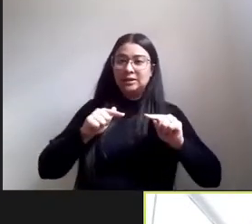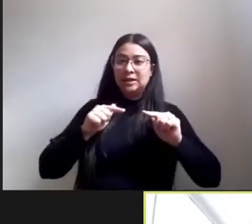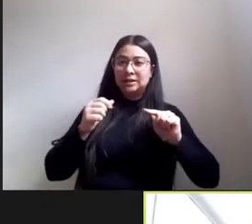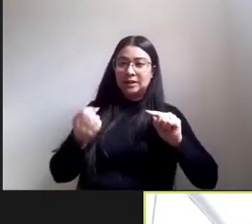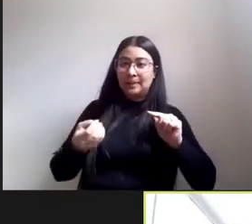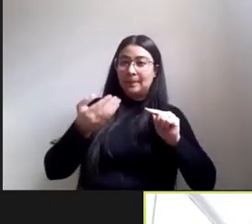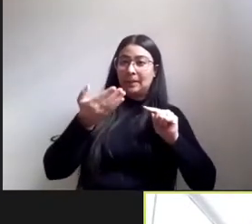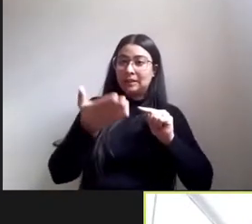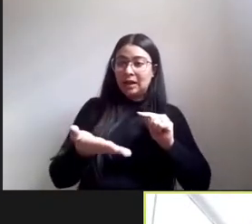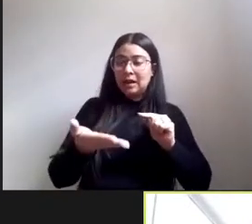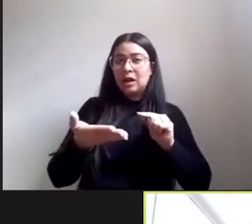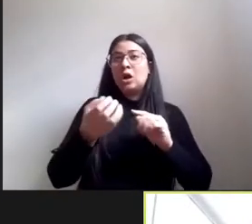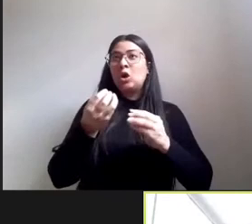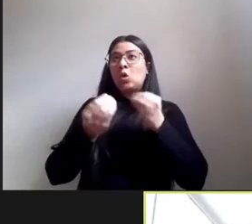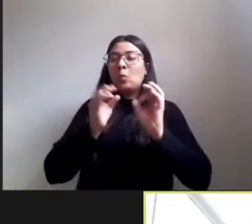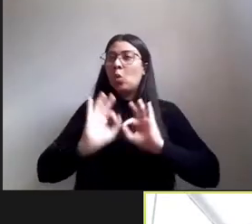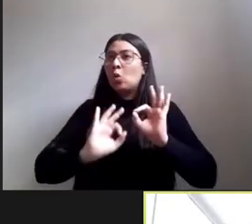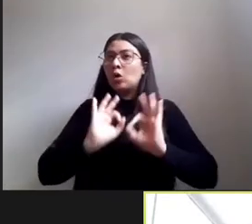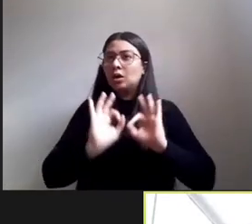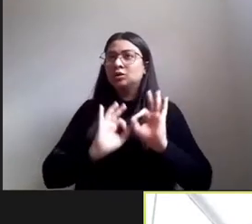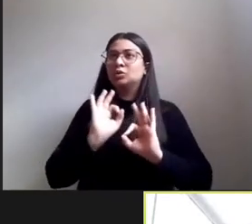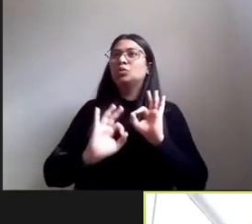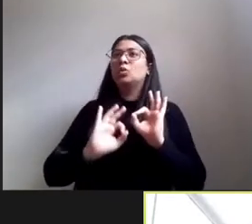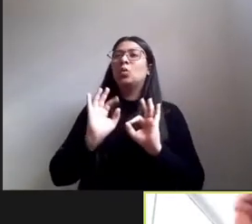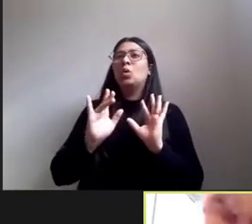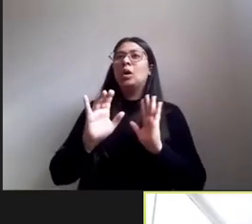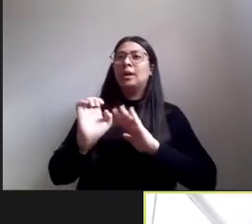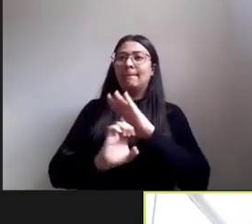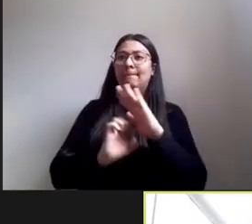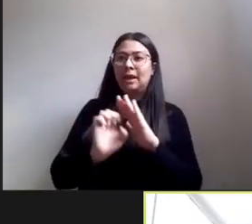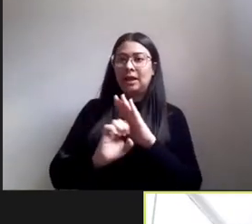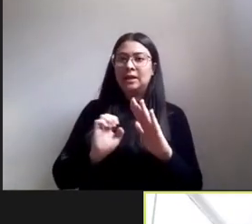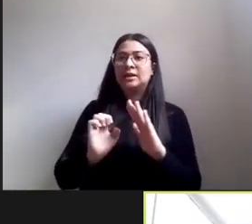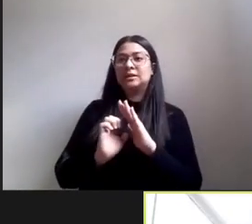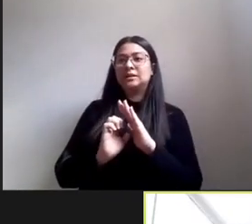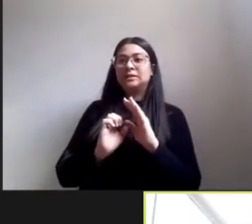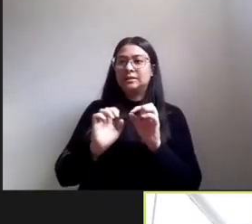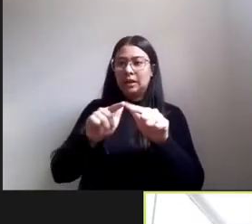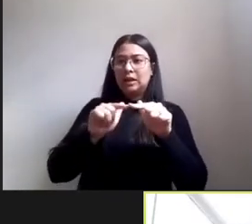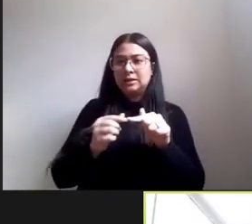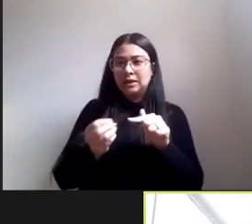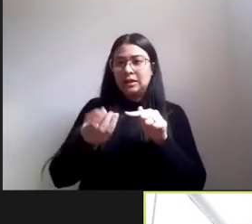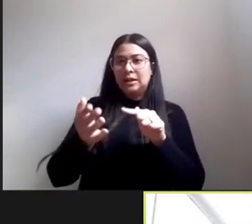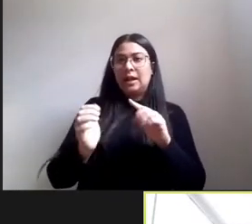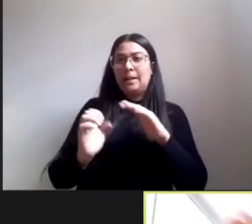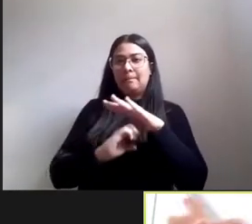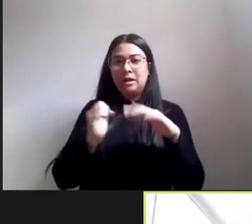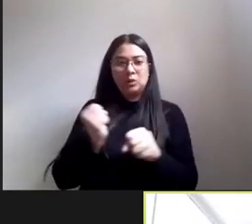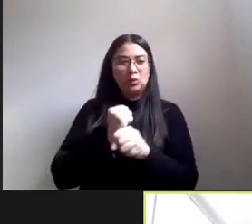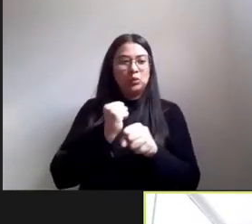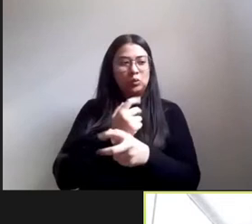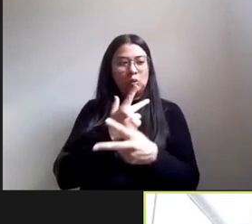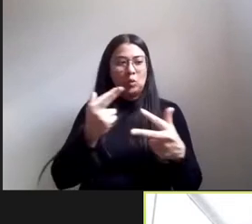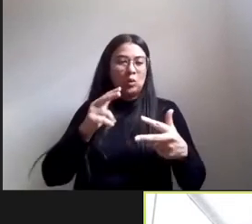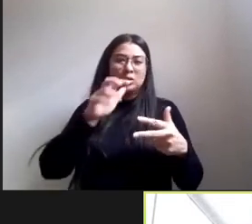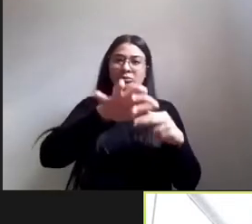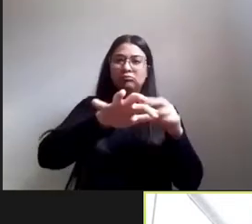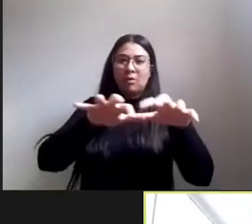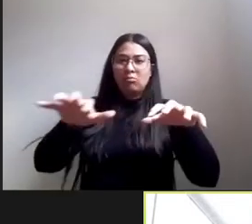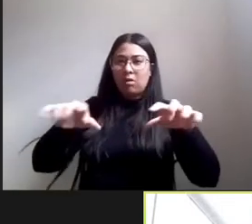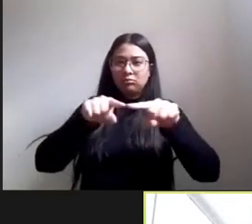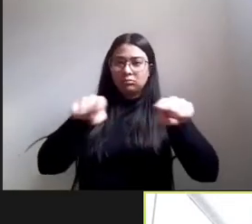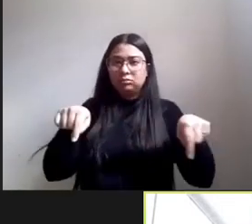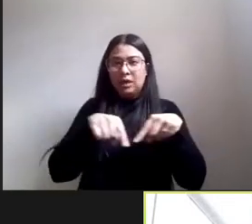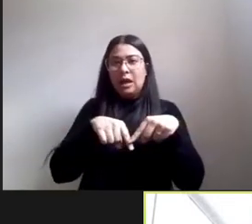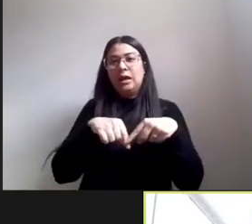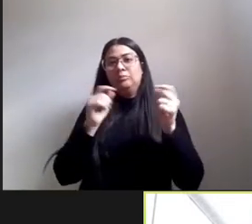pouca coisa isso é pré-constituição e também nós temos 35 anos em janeiro que ela também é uma resolução